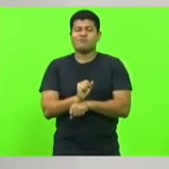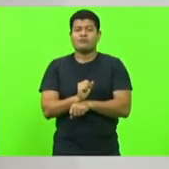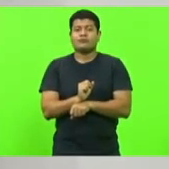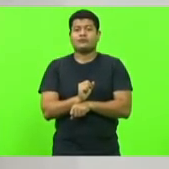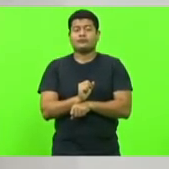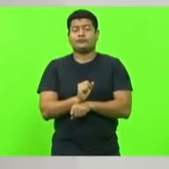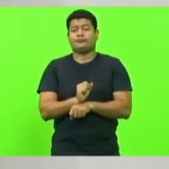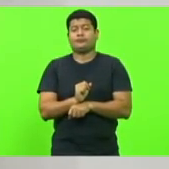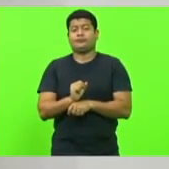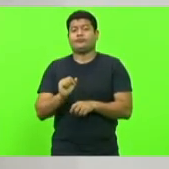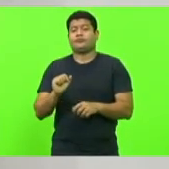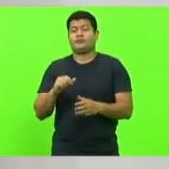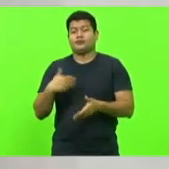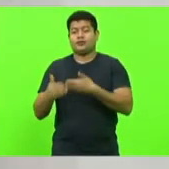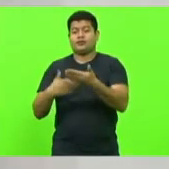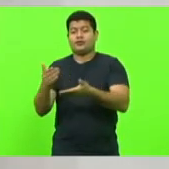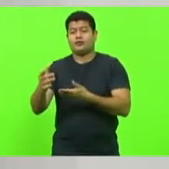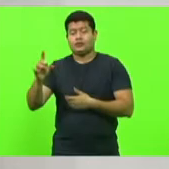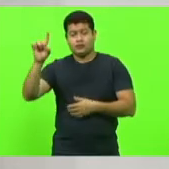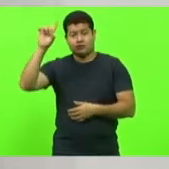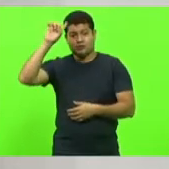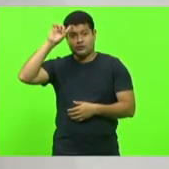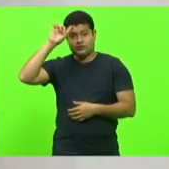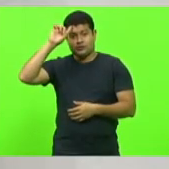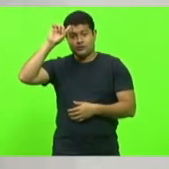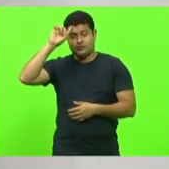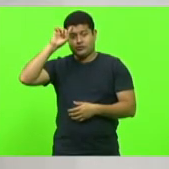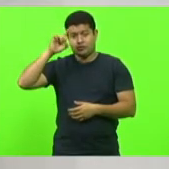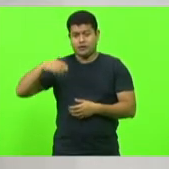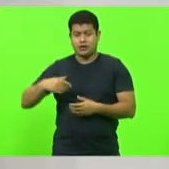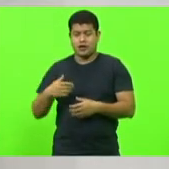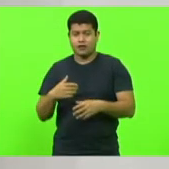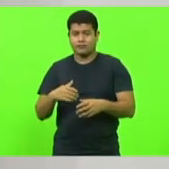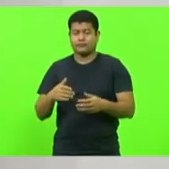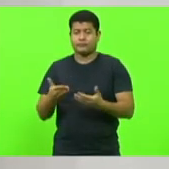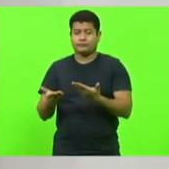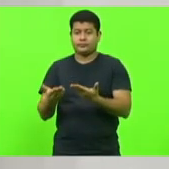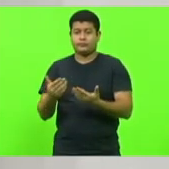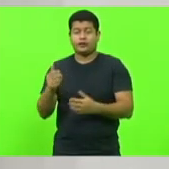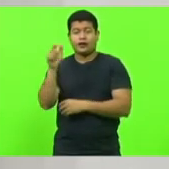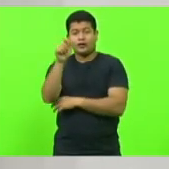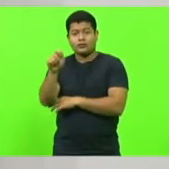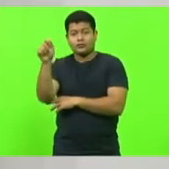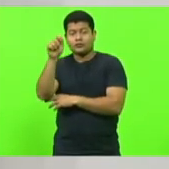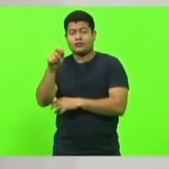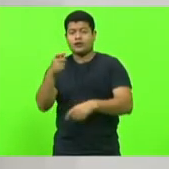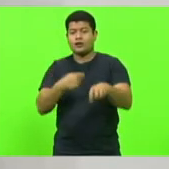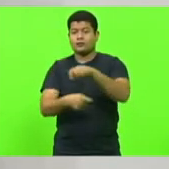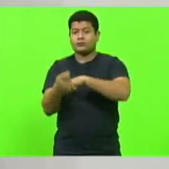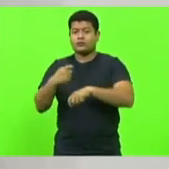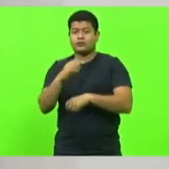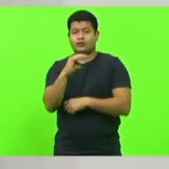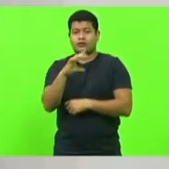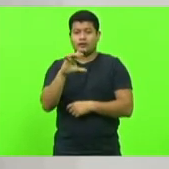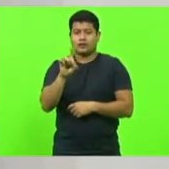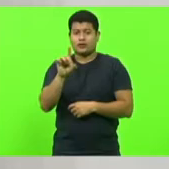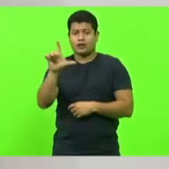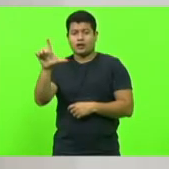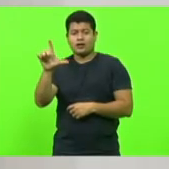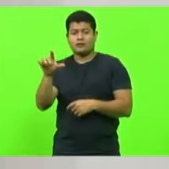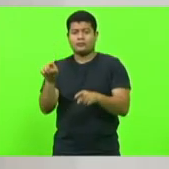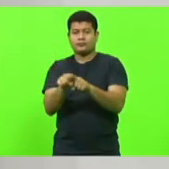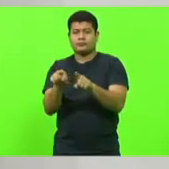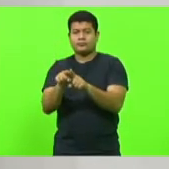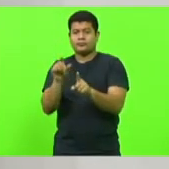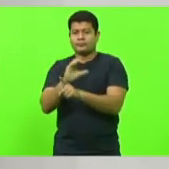nos próximos dias, com todo esse apoio, a Associação Comercial, CDL, a comunidade da região,